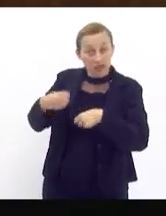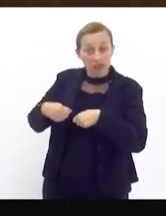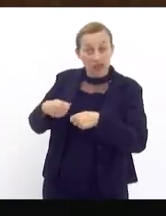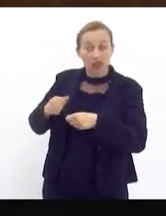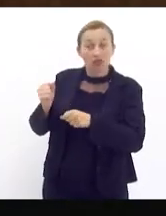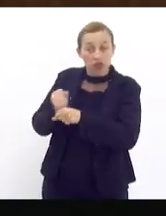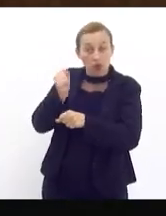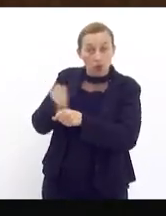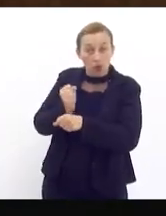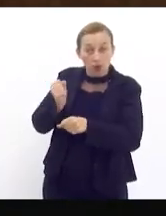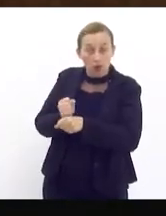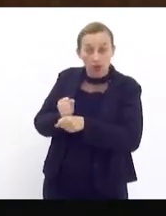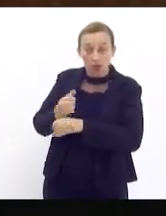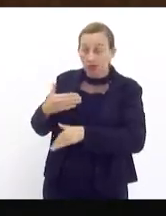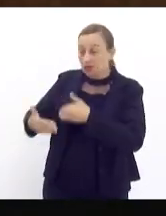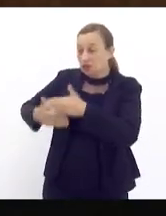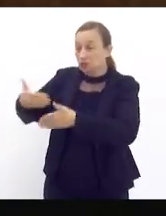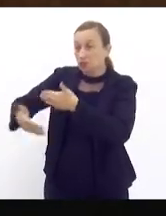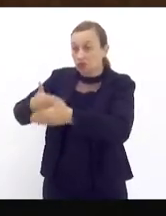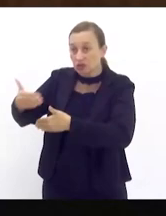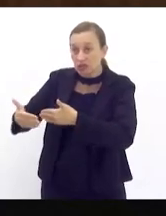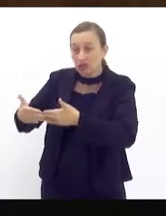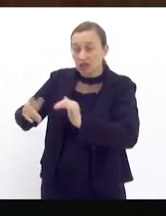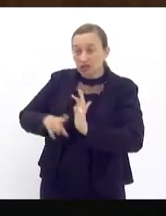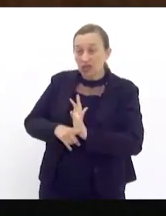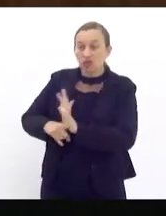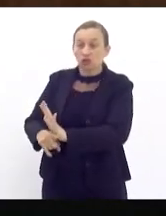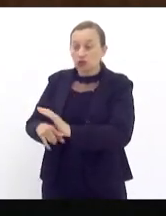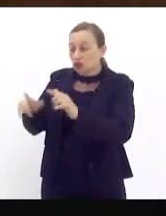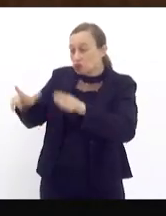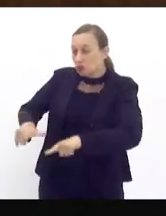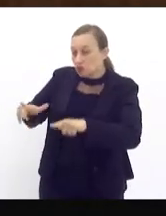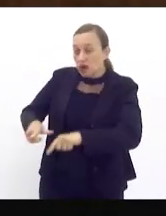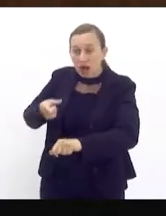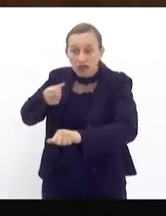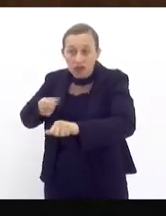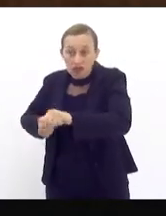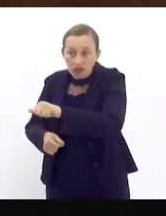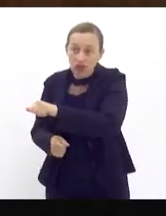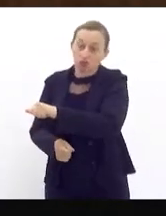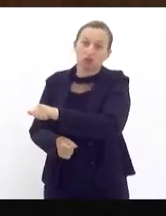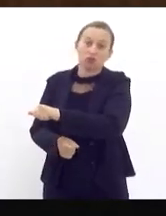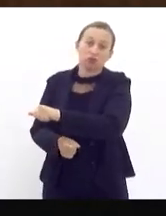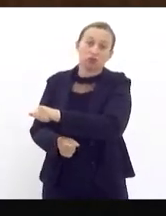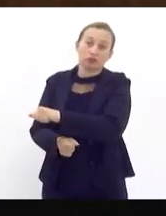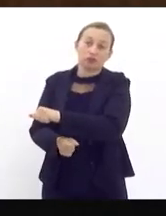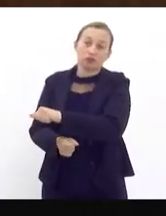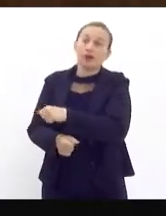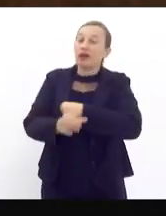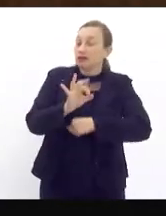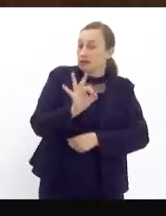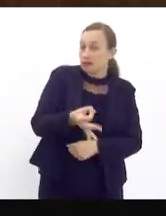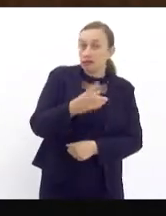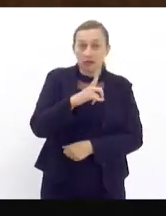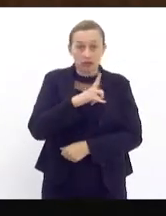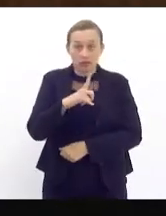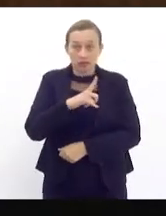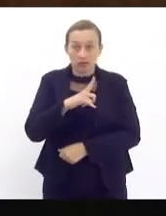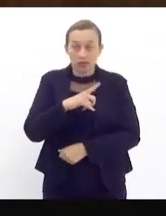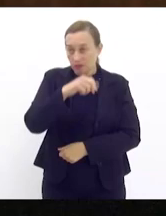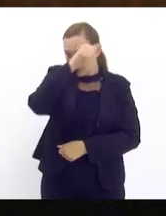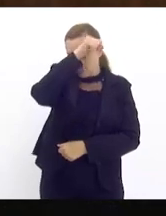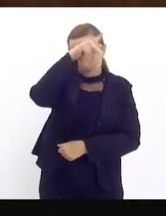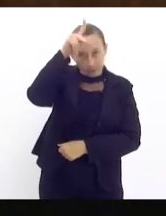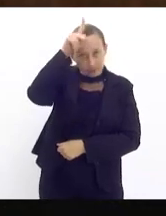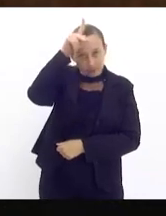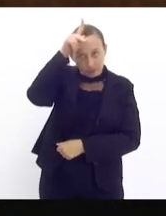E esse processo de recuperação do espaço físico, de investimento, não é? Eu tenho certeza que o prefeito